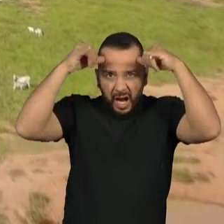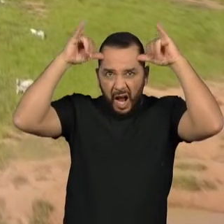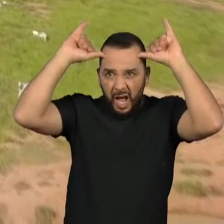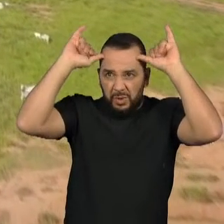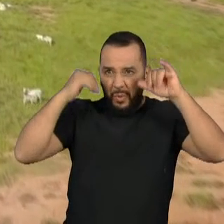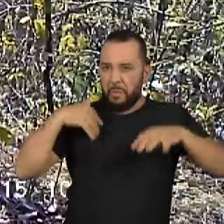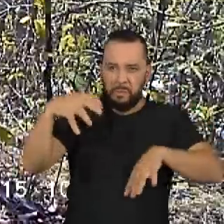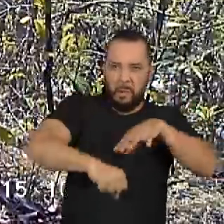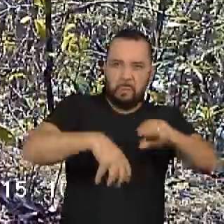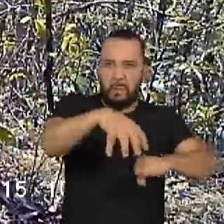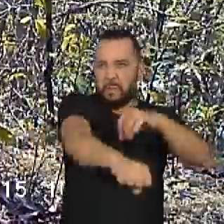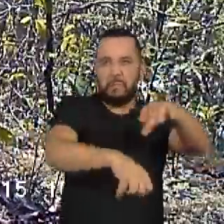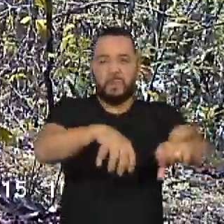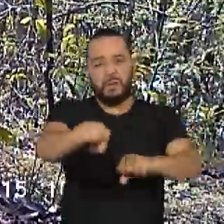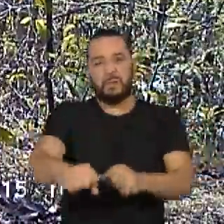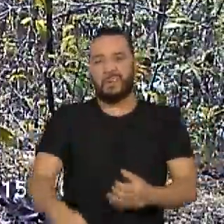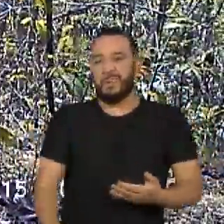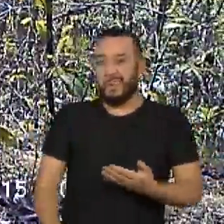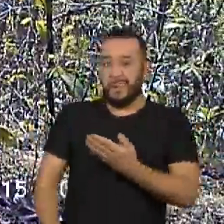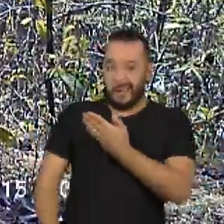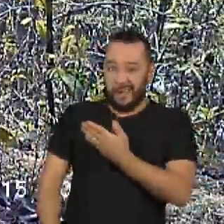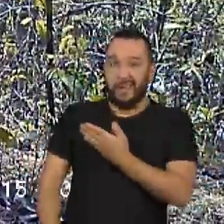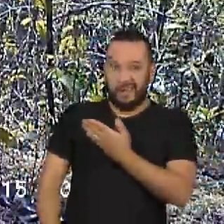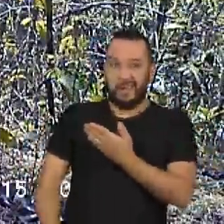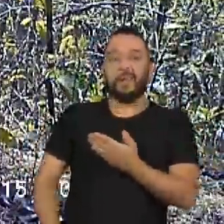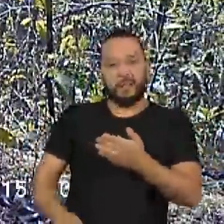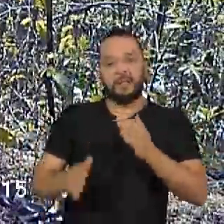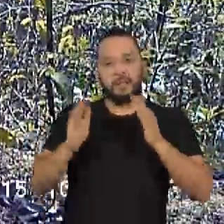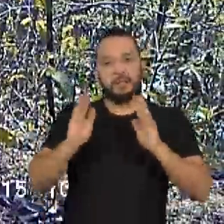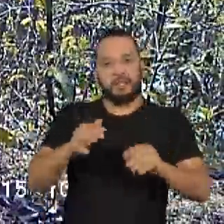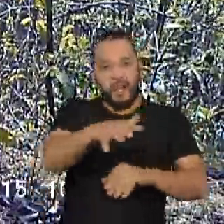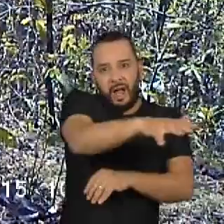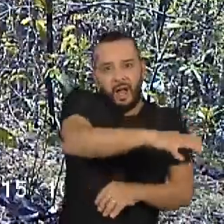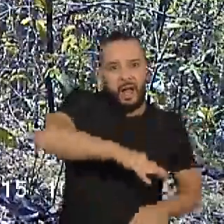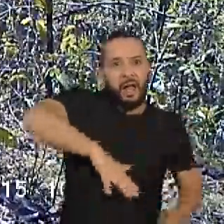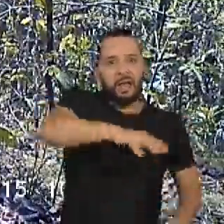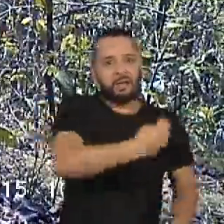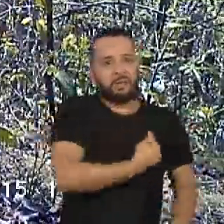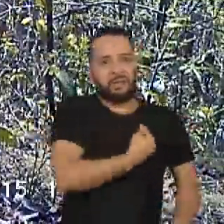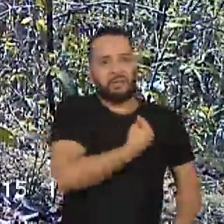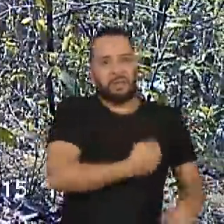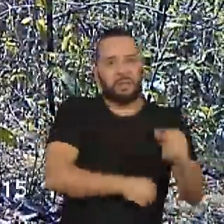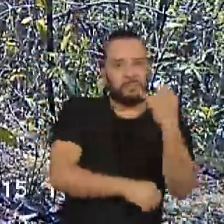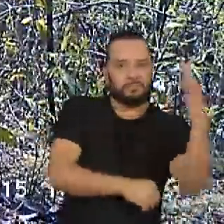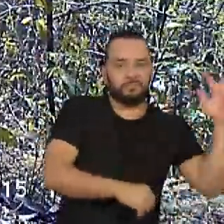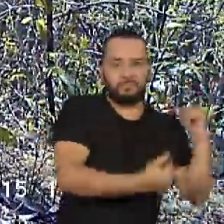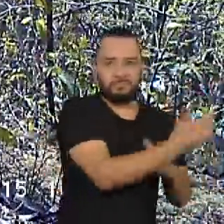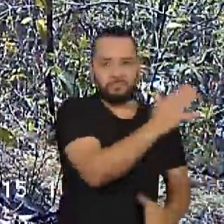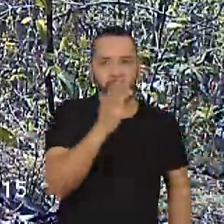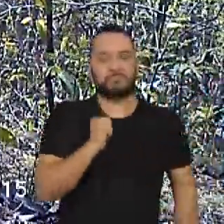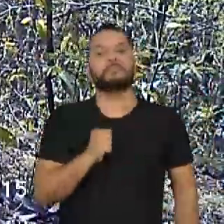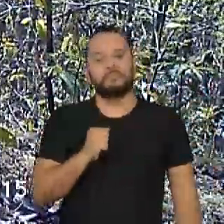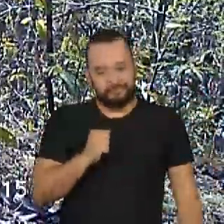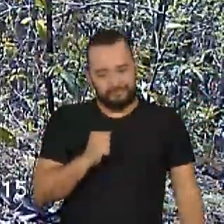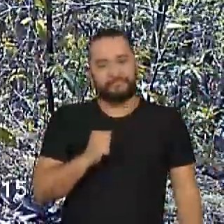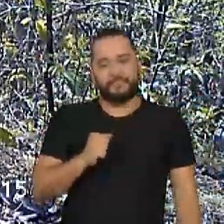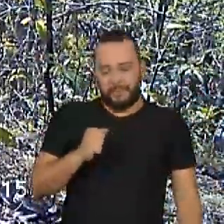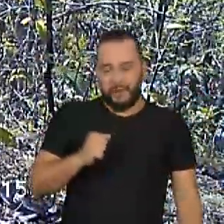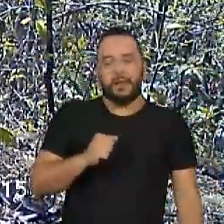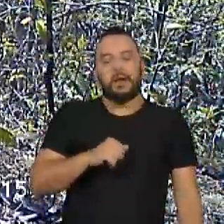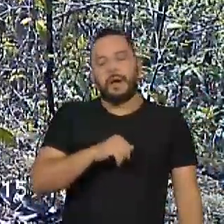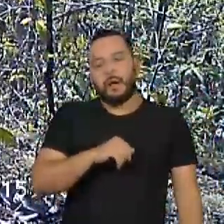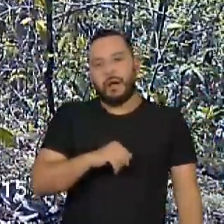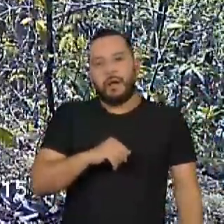nas pastagens, é no que resta de mata nativa que elas preferem morar. As onças pardas usam e